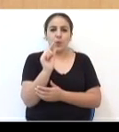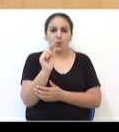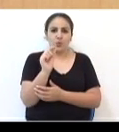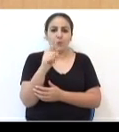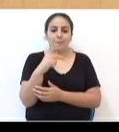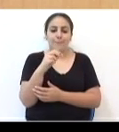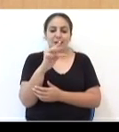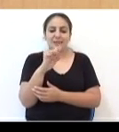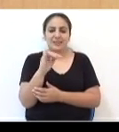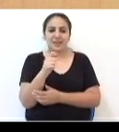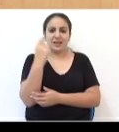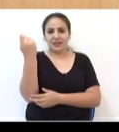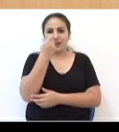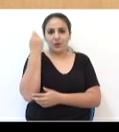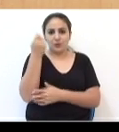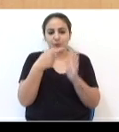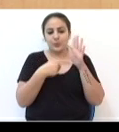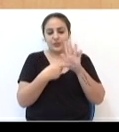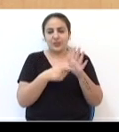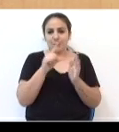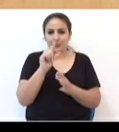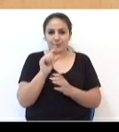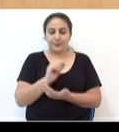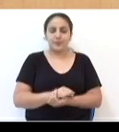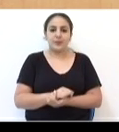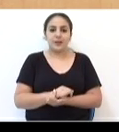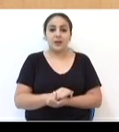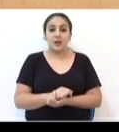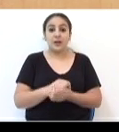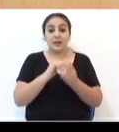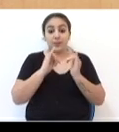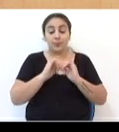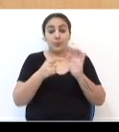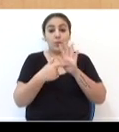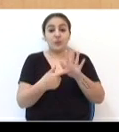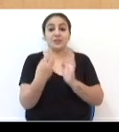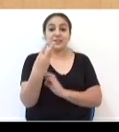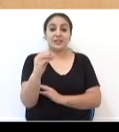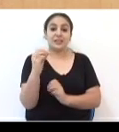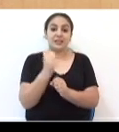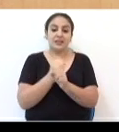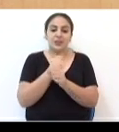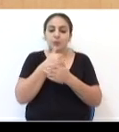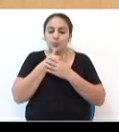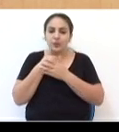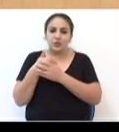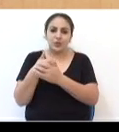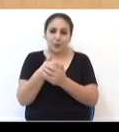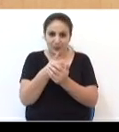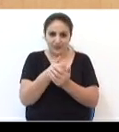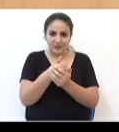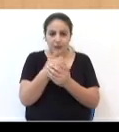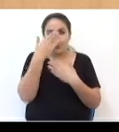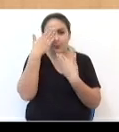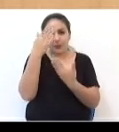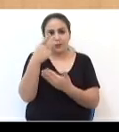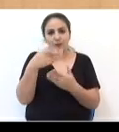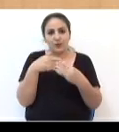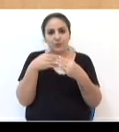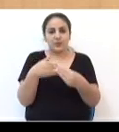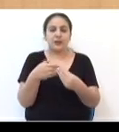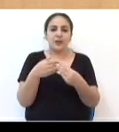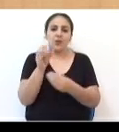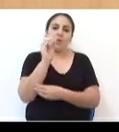Gaúcha, que será exibido daqui a pouco. O programa apresenta os 30 anos dos mateadores. Obrigada pela sua